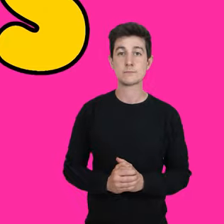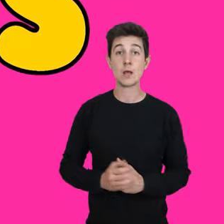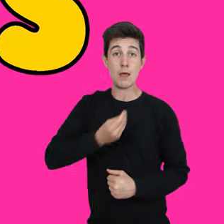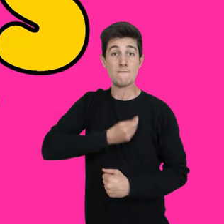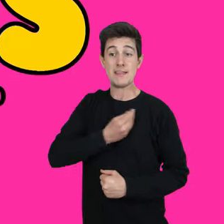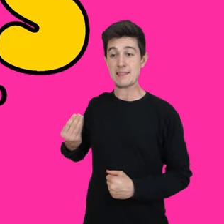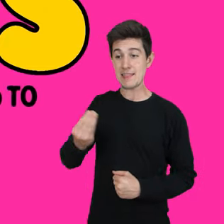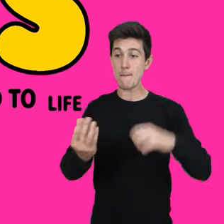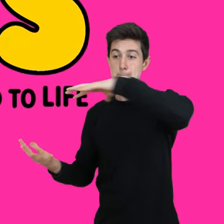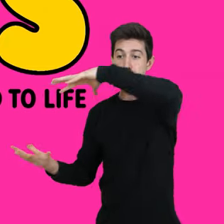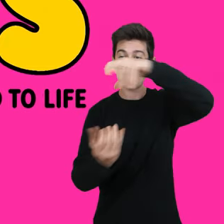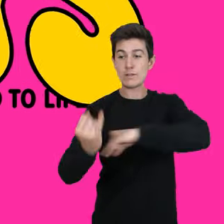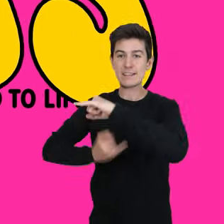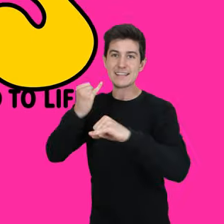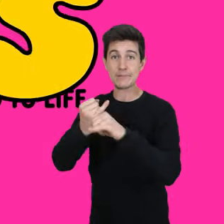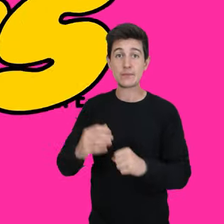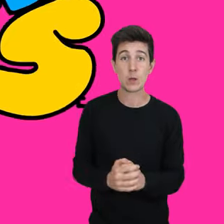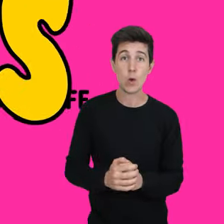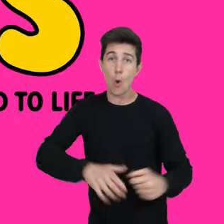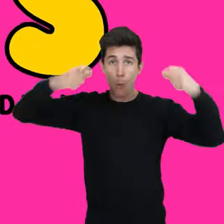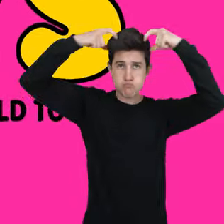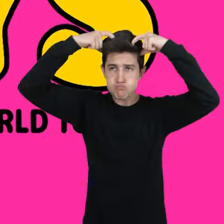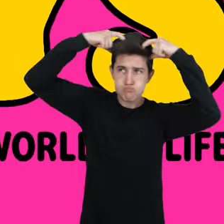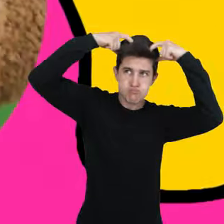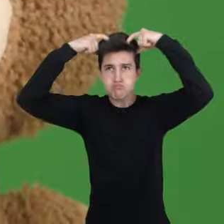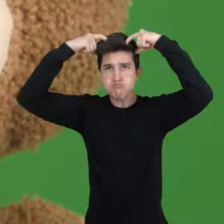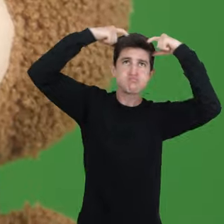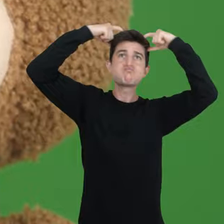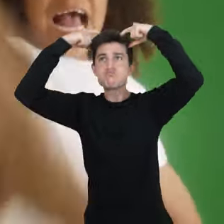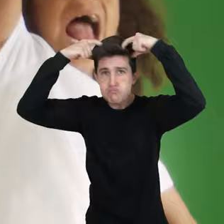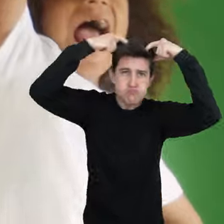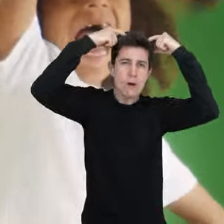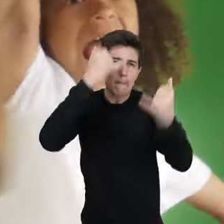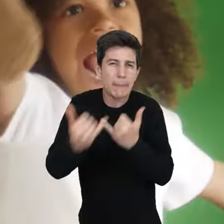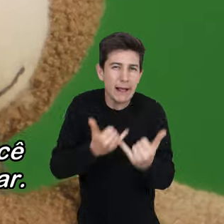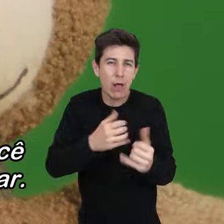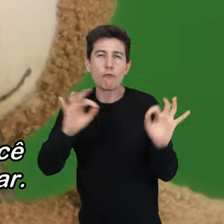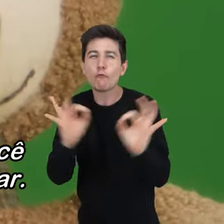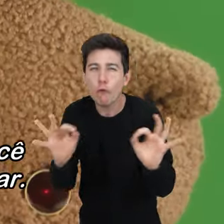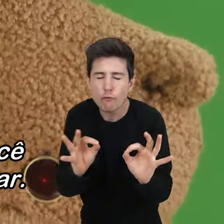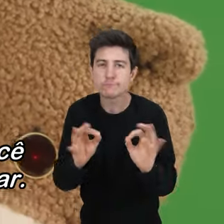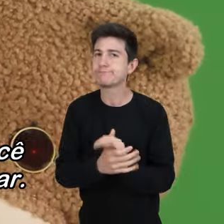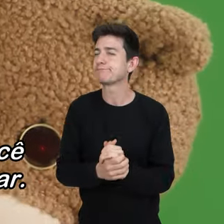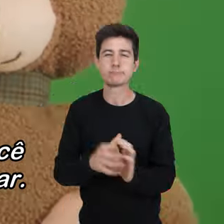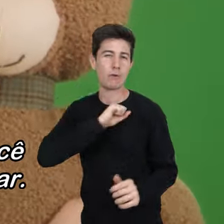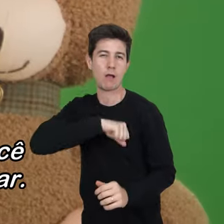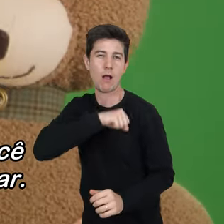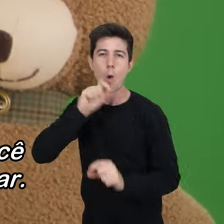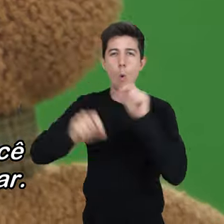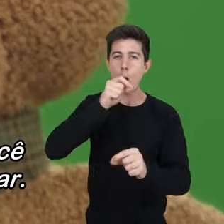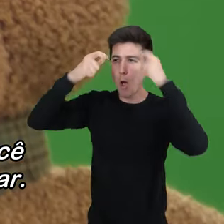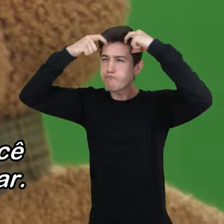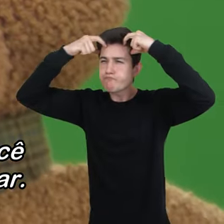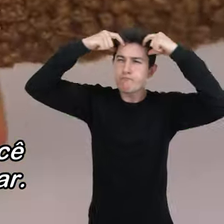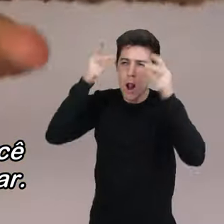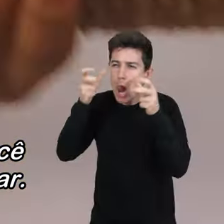Dando vida ao mundo online. Twisted Toys apresenta Ursinho Compartilhado. O urso que aprende tudo sobre você e depois